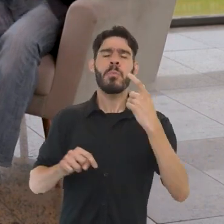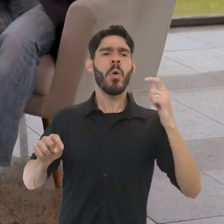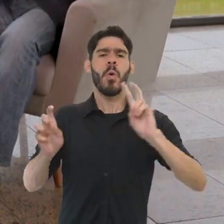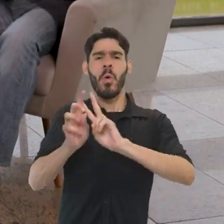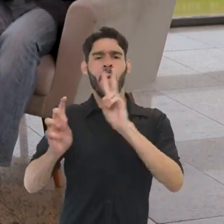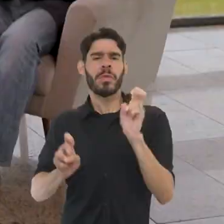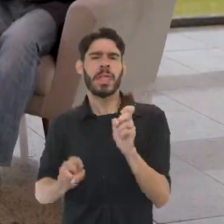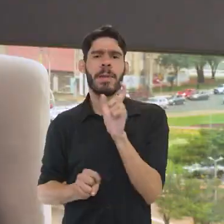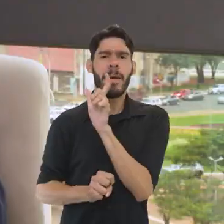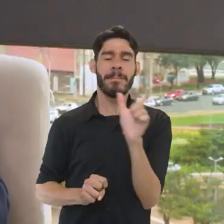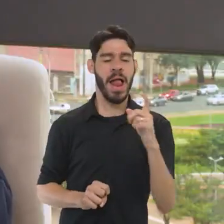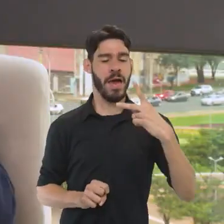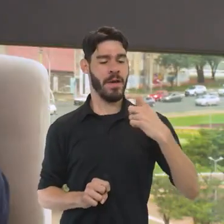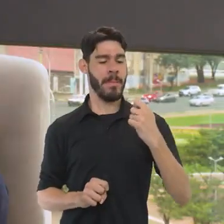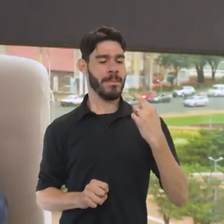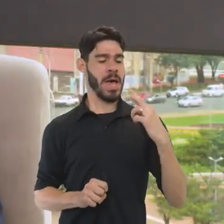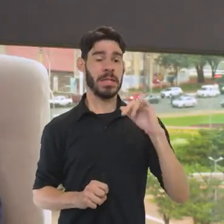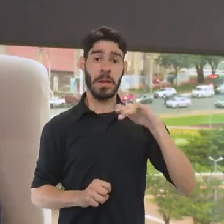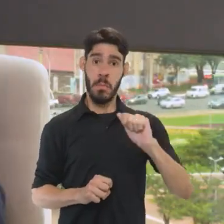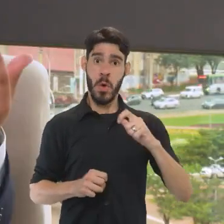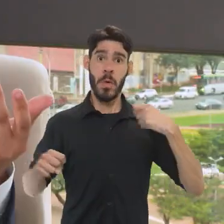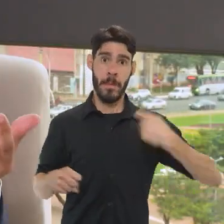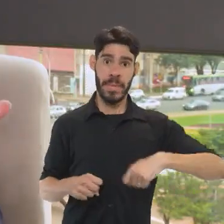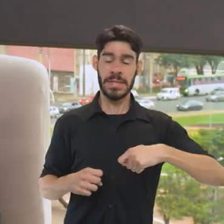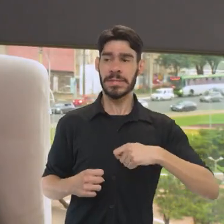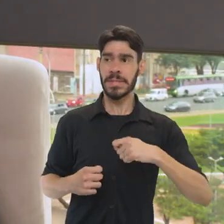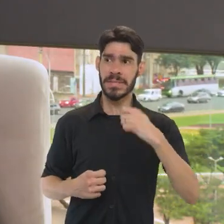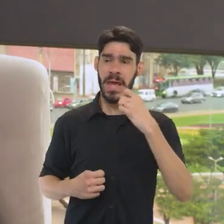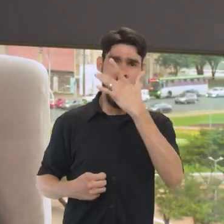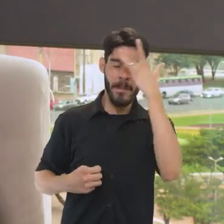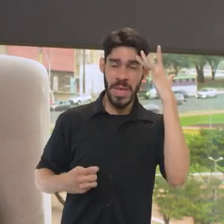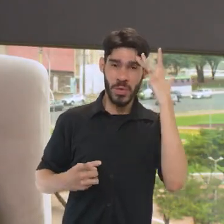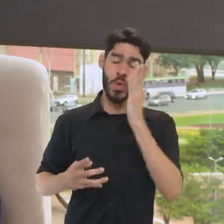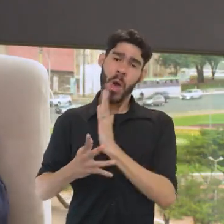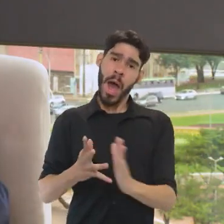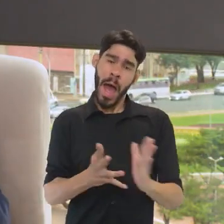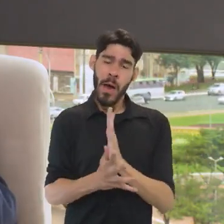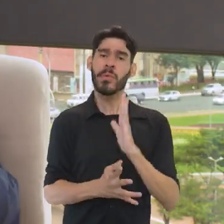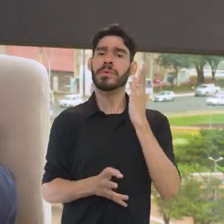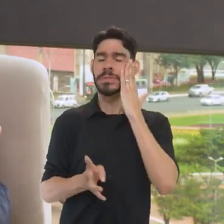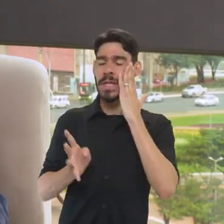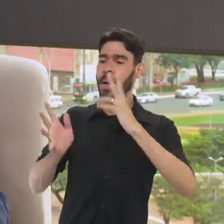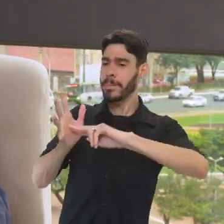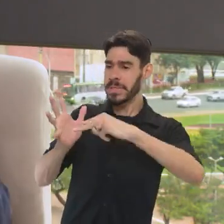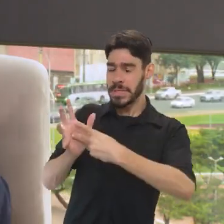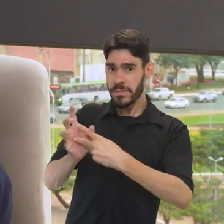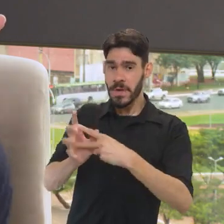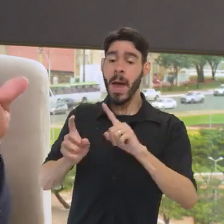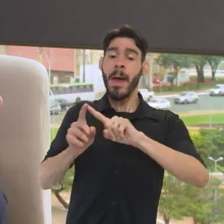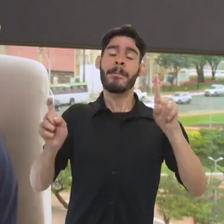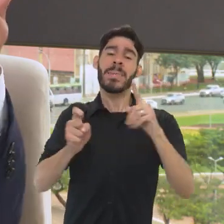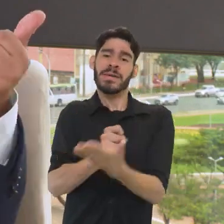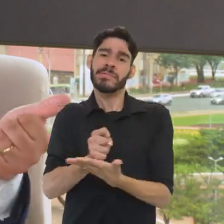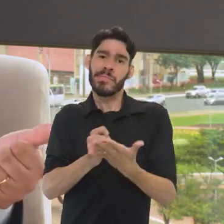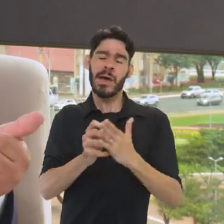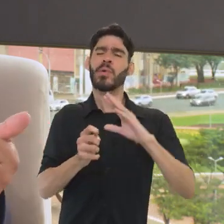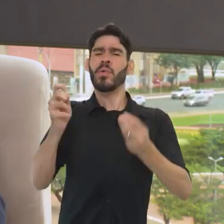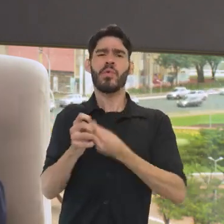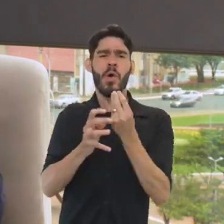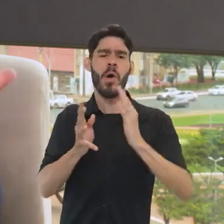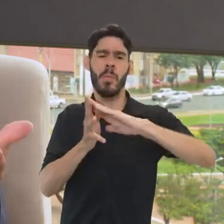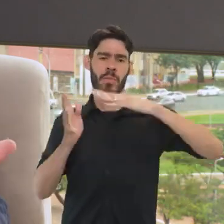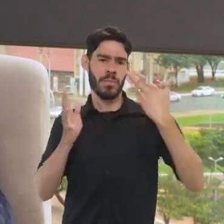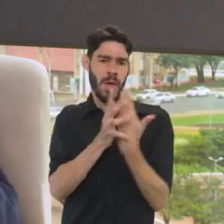palavra patrimônio. Muitas pessoas sequer entendem muito bem o que isso significa, e é só chegando na base da sociedade, principalmente através das